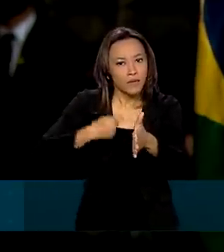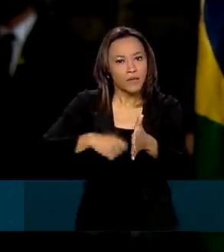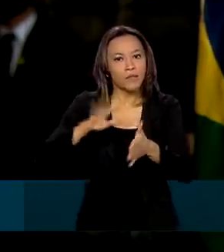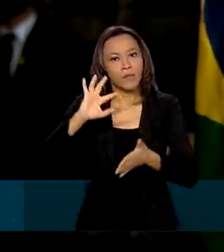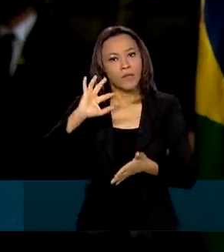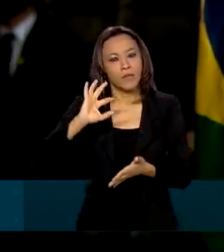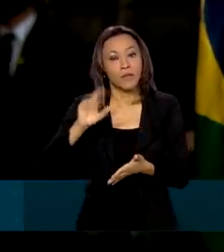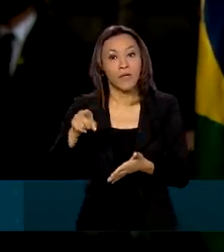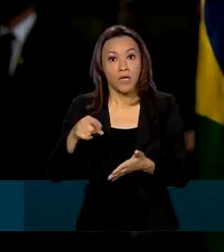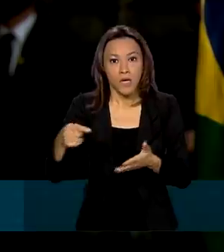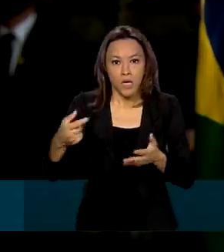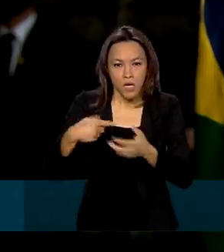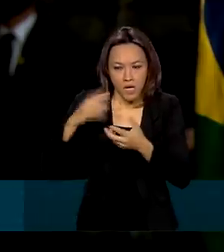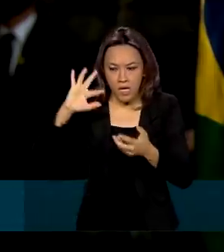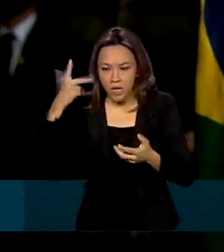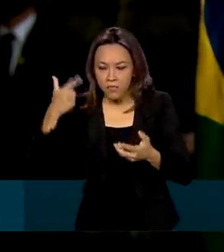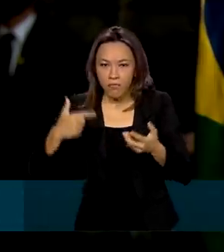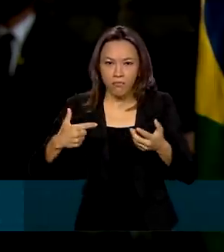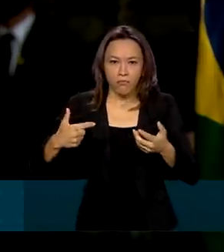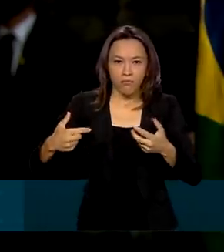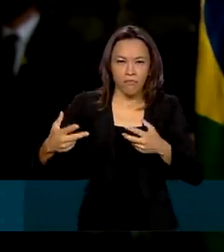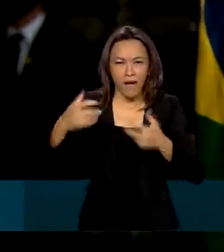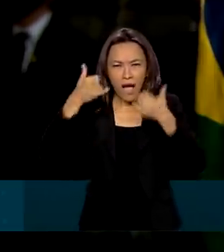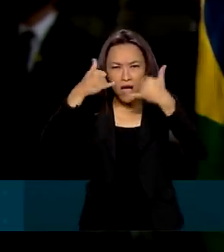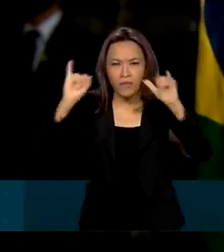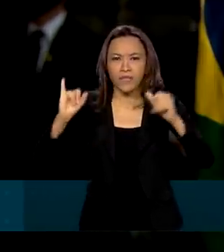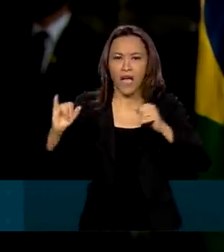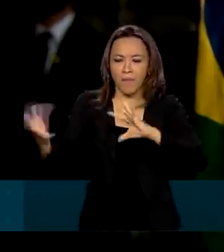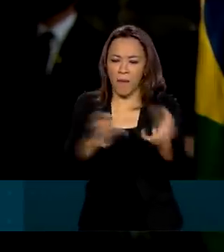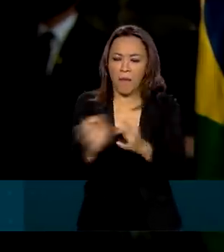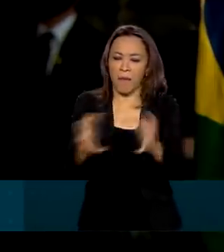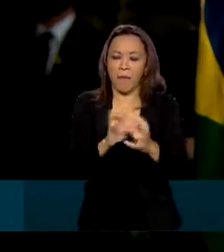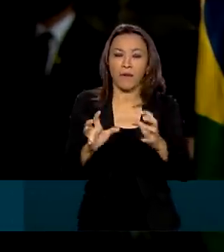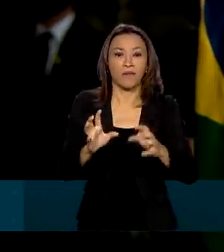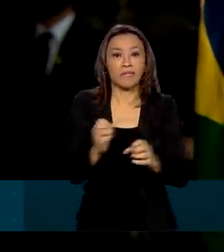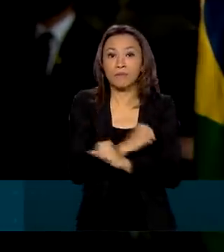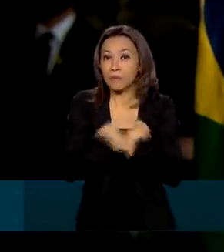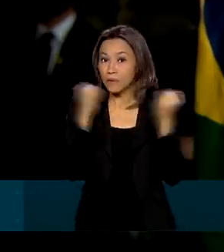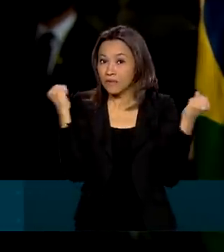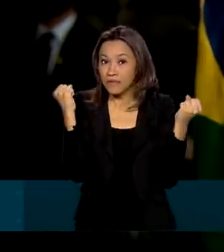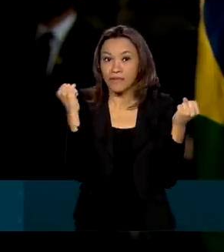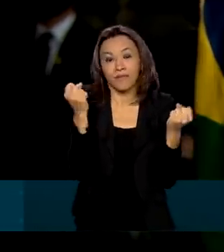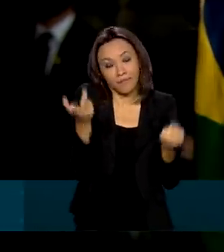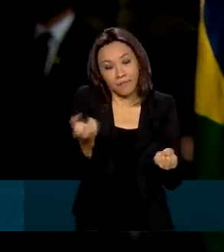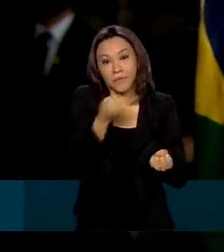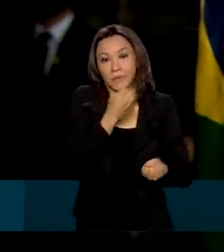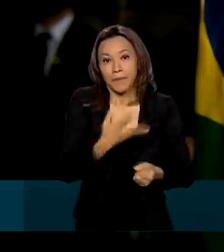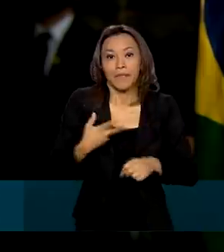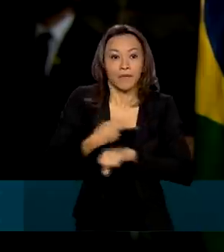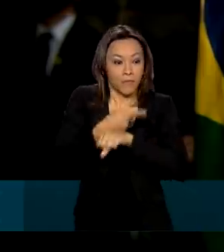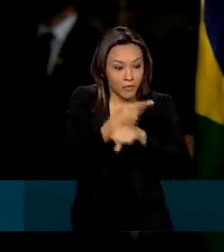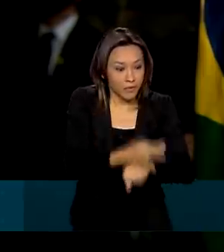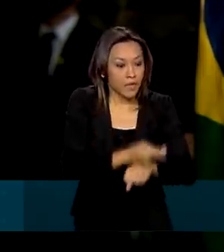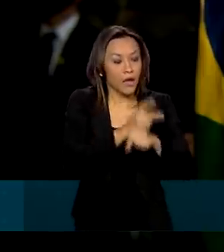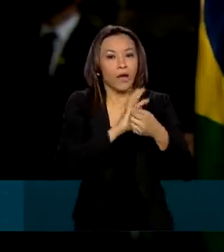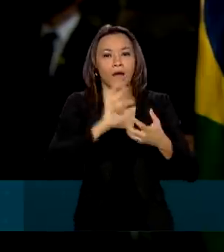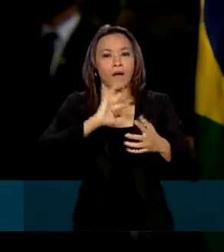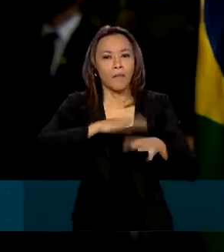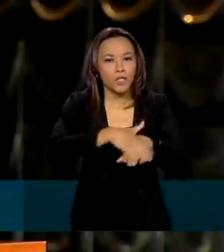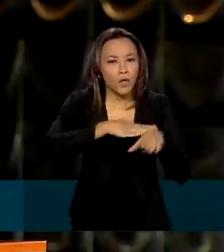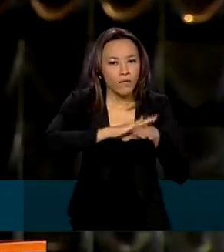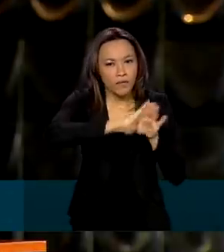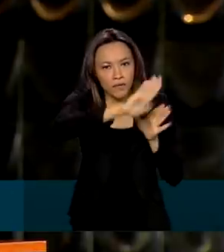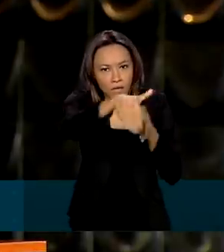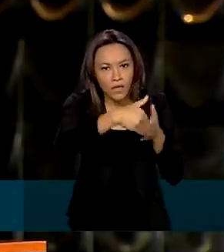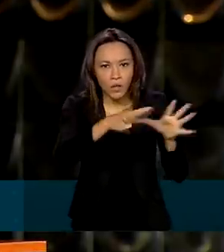extrajudicial dos litígios. E, quando não for possível, buscar a via da tutela coletiva para a solução dos seus problemas.